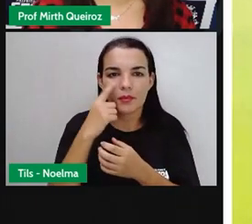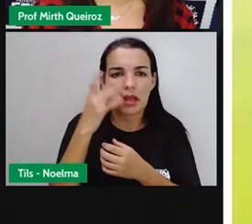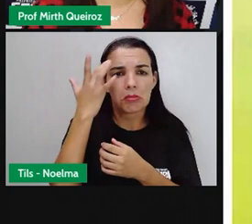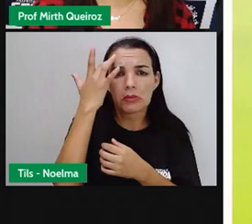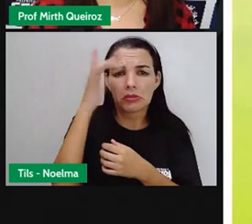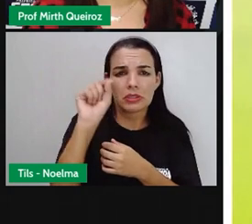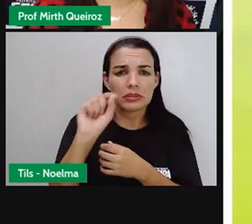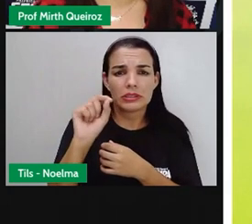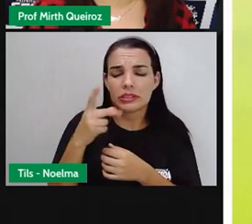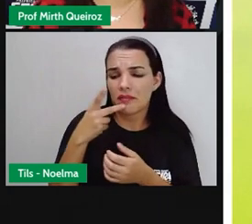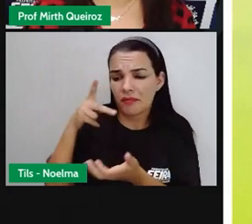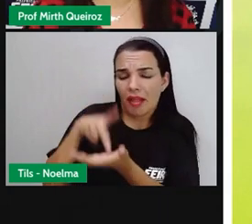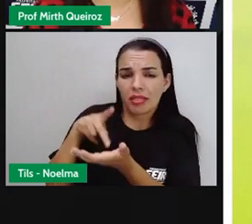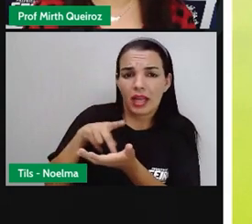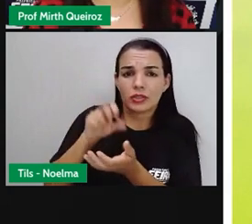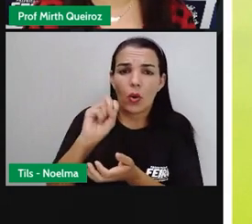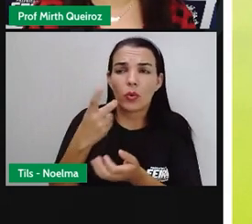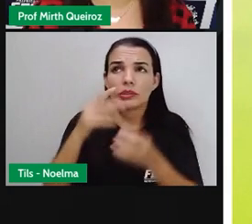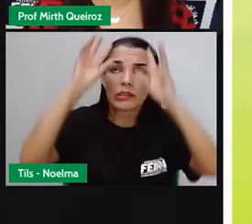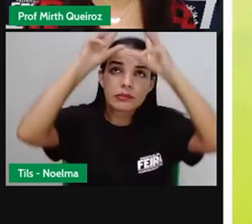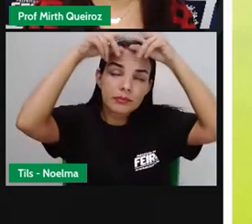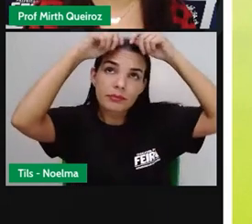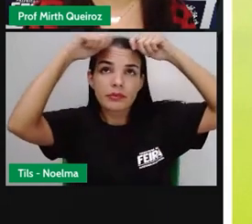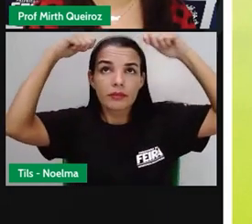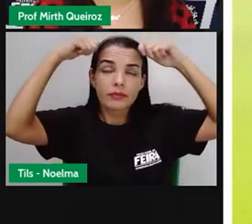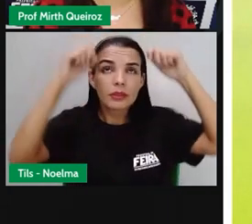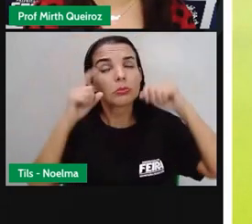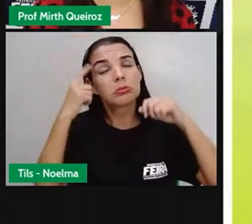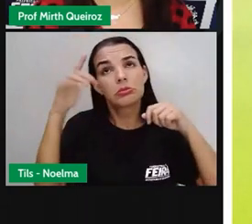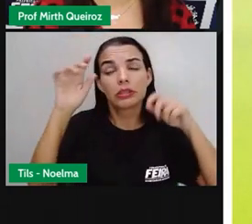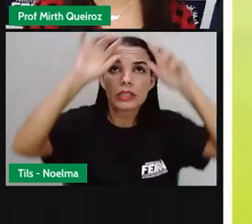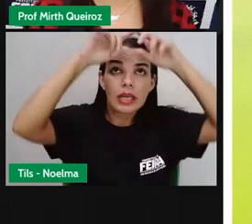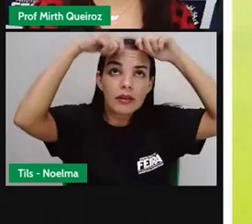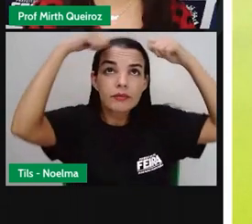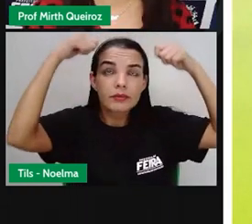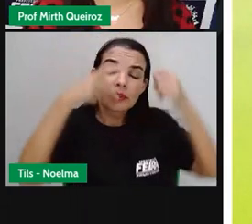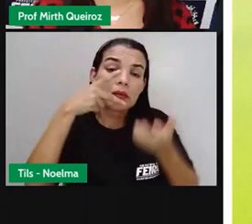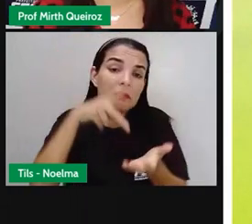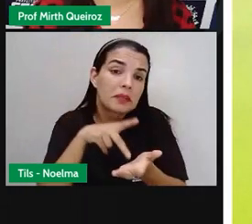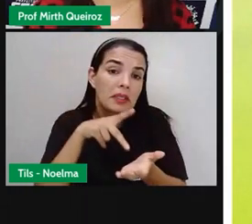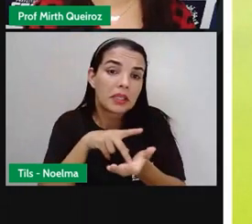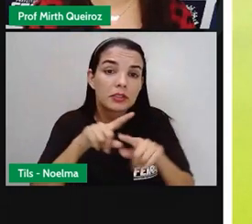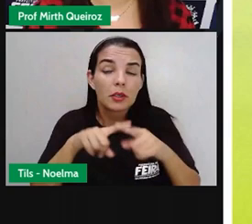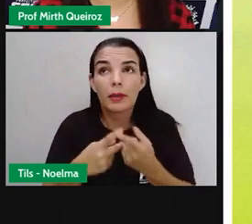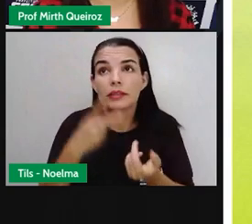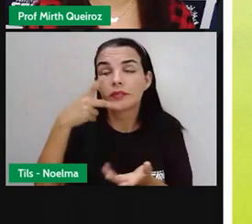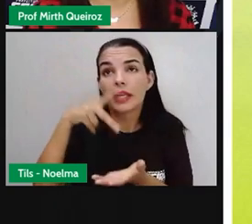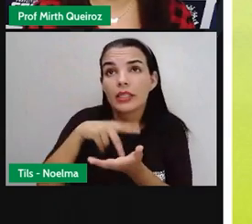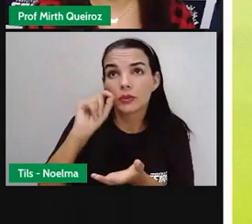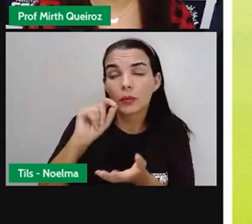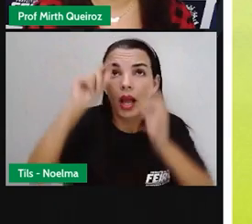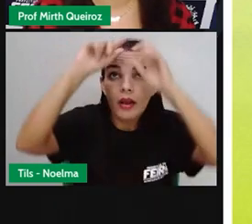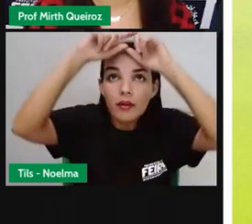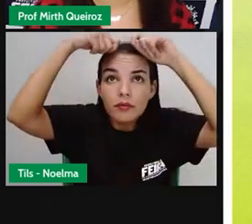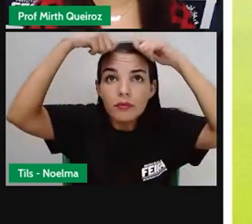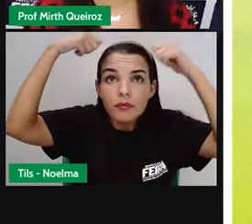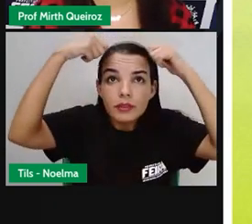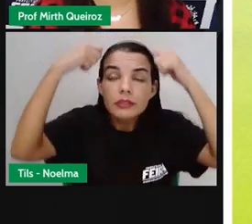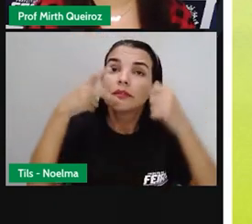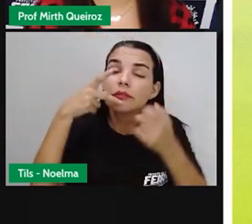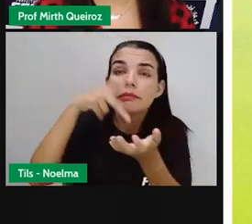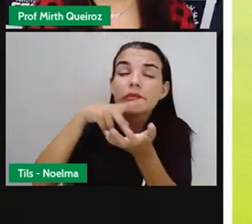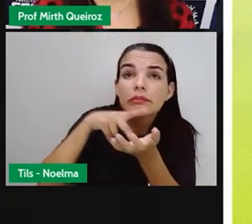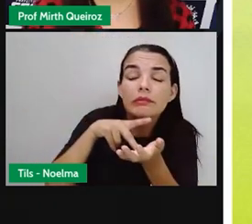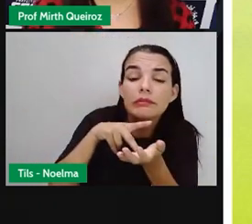Não sei se é fato ou se é fita. Não sei se é fita ou se é fato. Fato é que ela me fita, me fita mesmo de